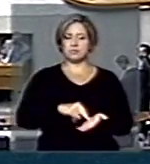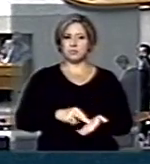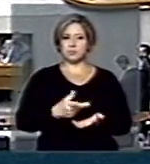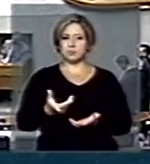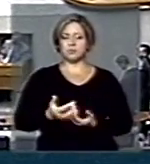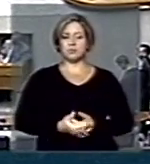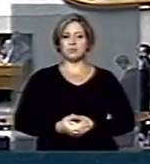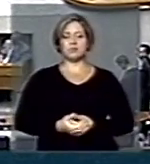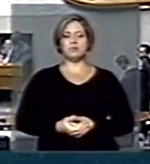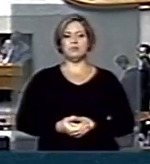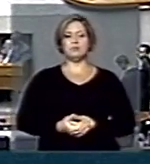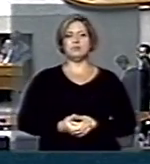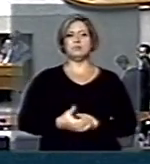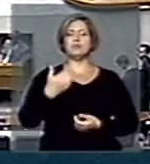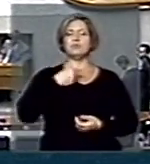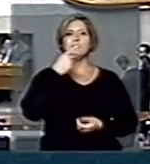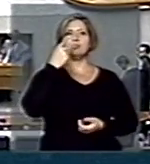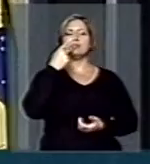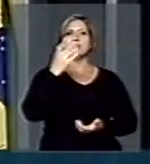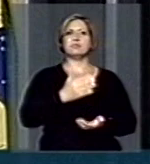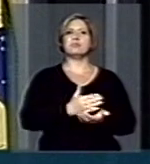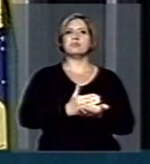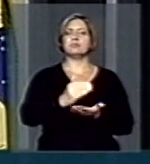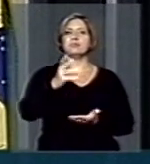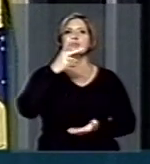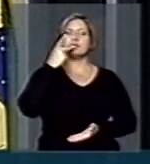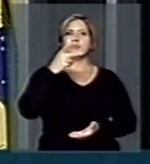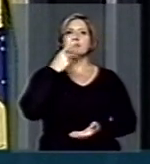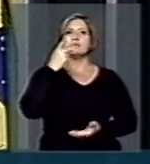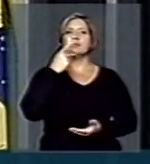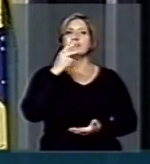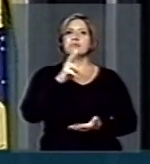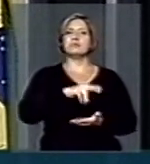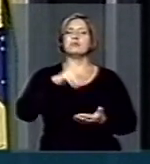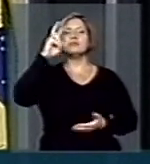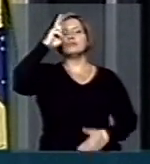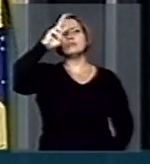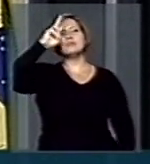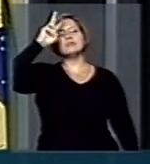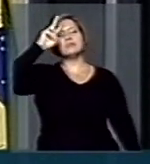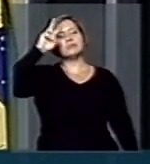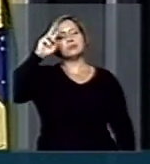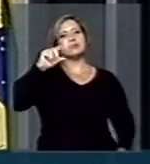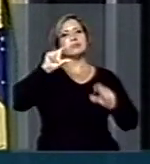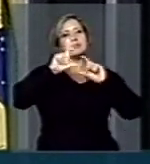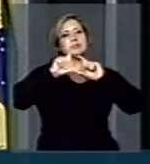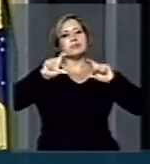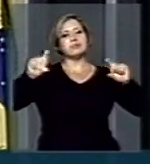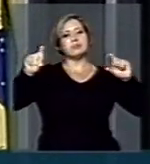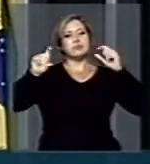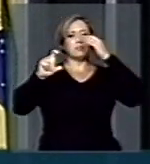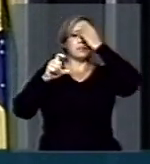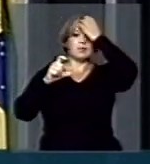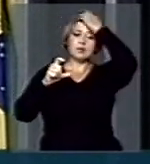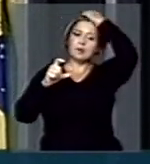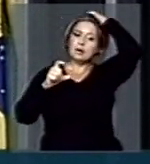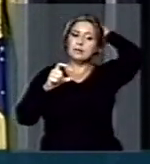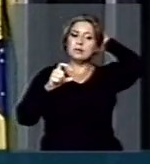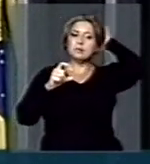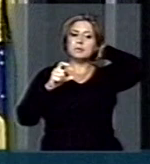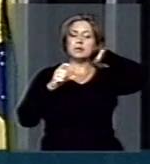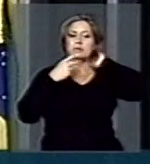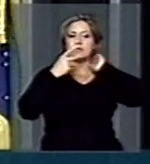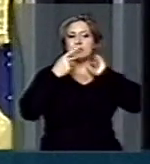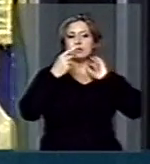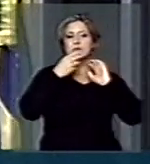e eu queria iniciar a minha fala lembrando uma frase de um magnata americano chamado